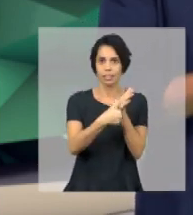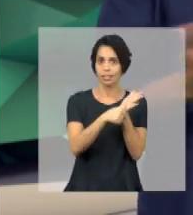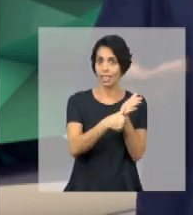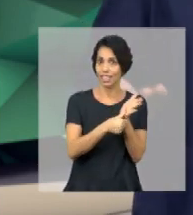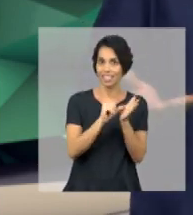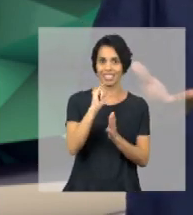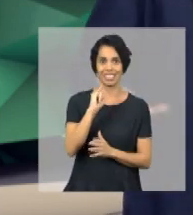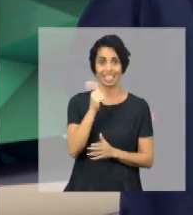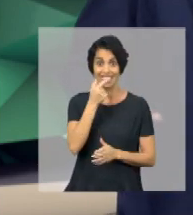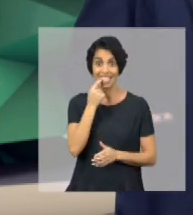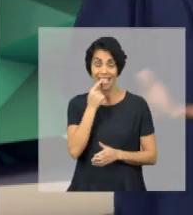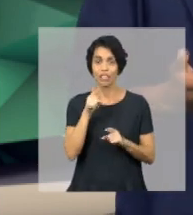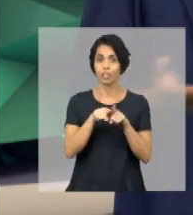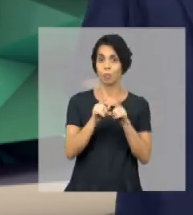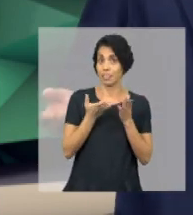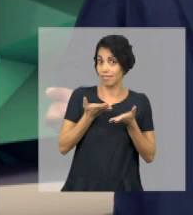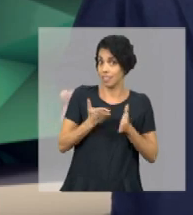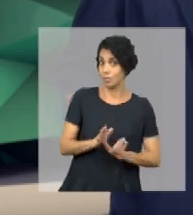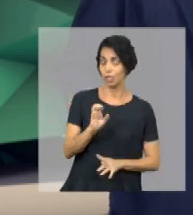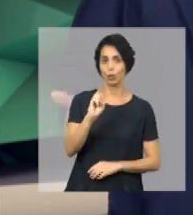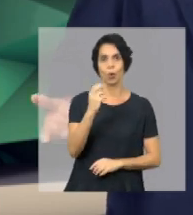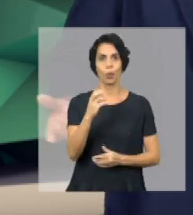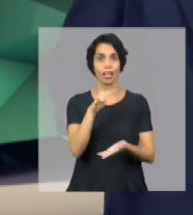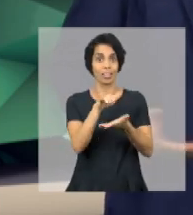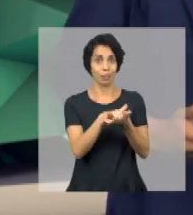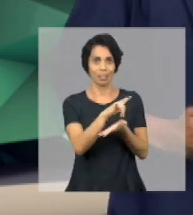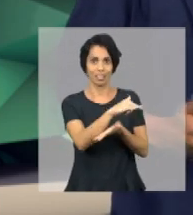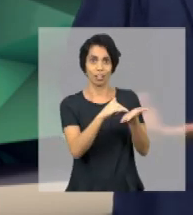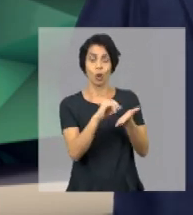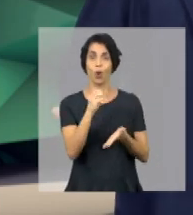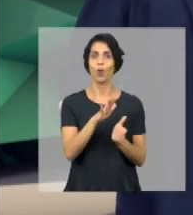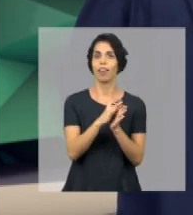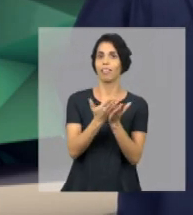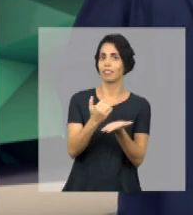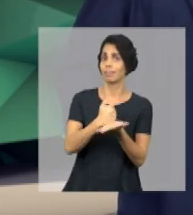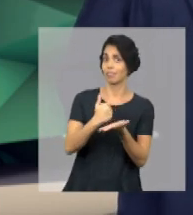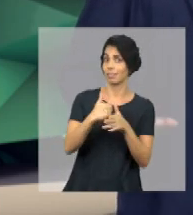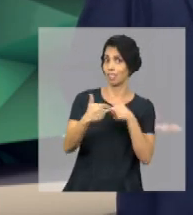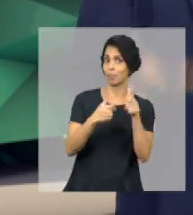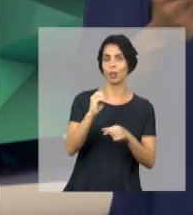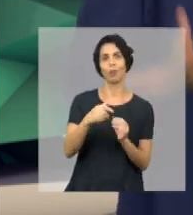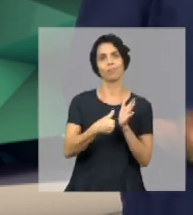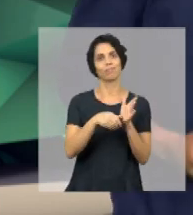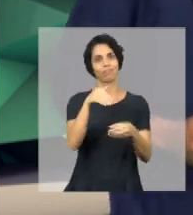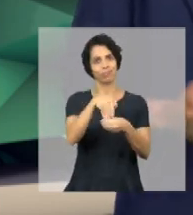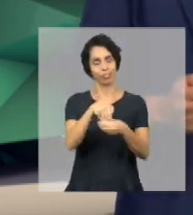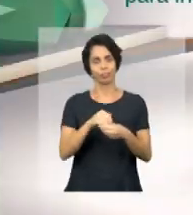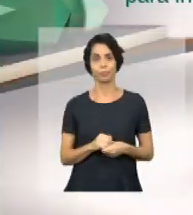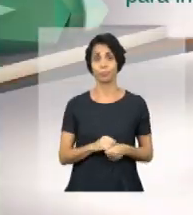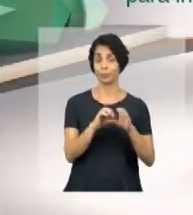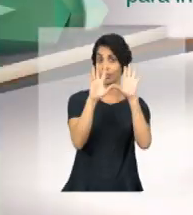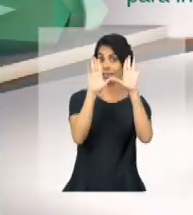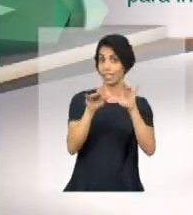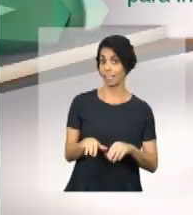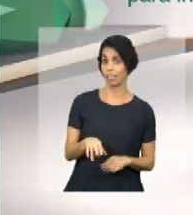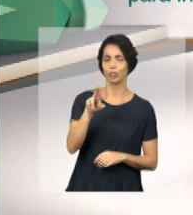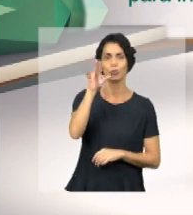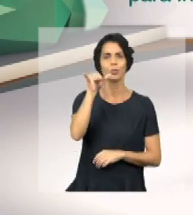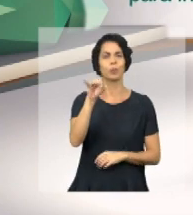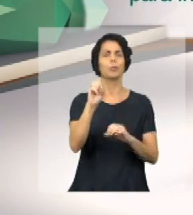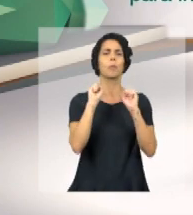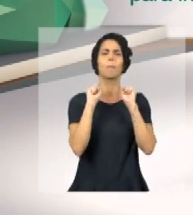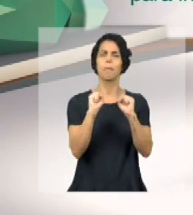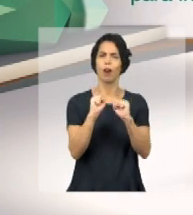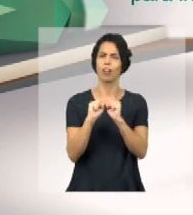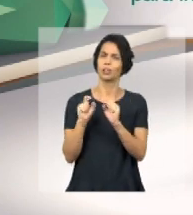carteira de identidade, certidão de nascimento ou casamento, carteira de trabalho ou título de eleitor. Viviane. o Cadastro Único